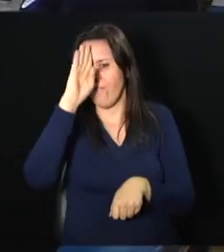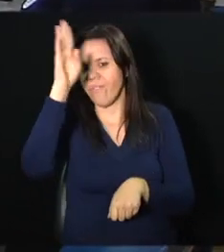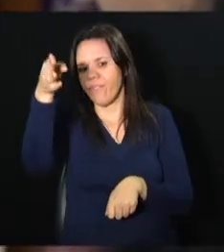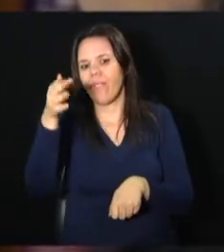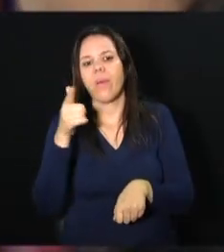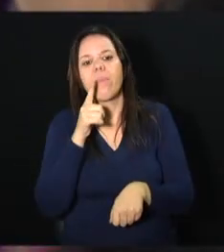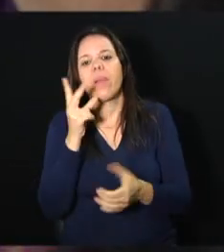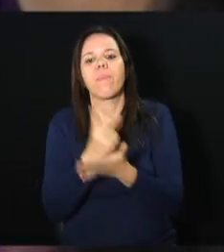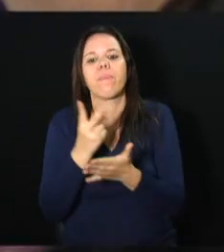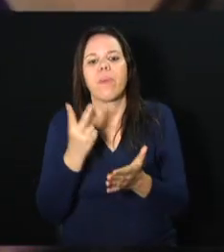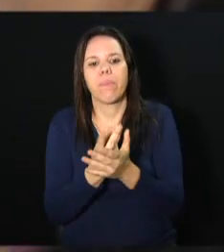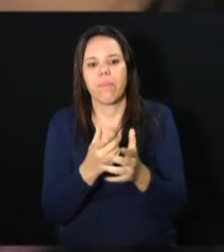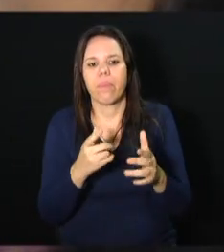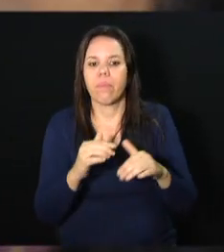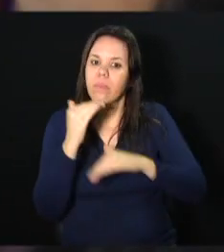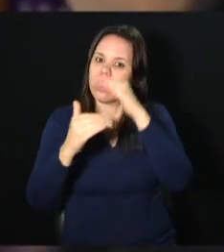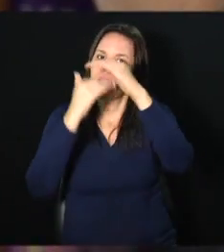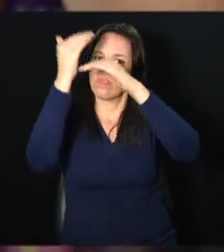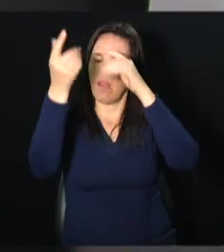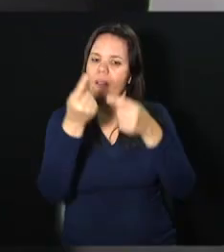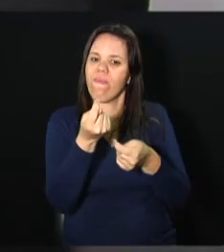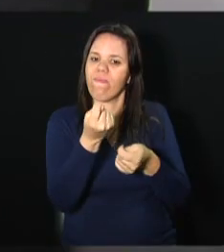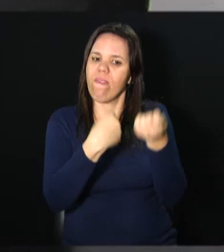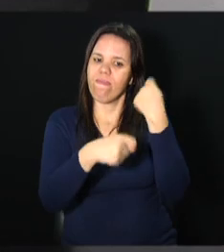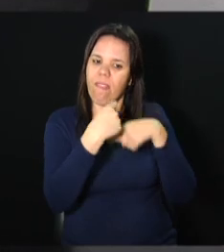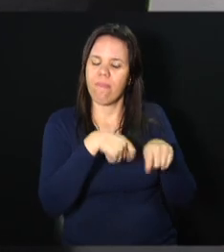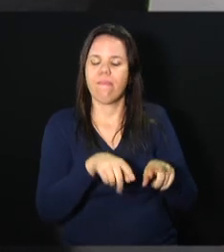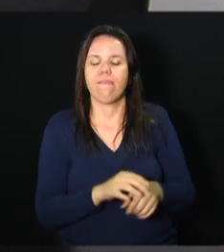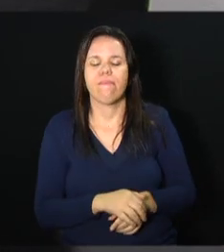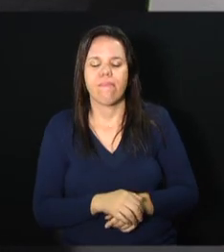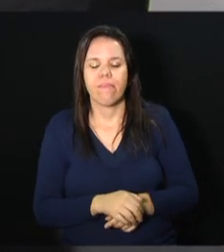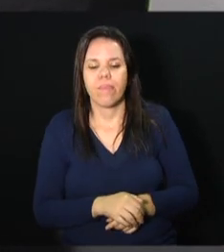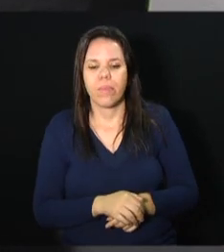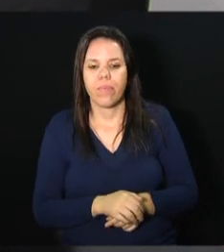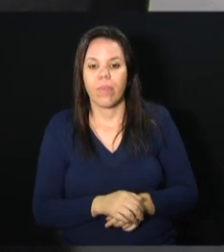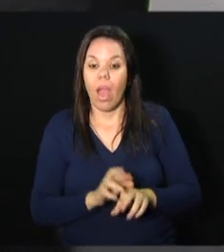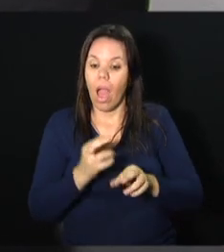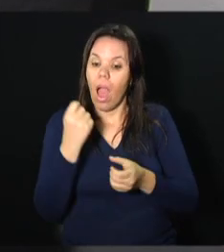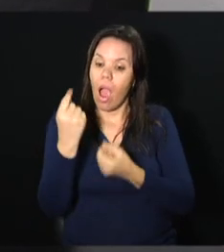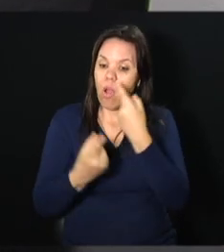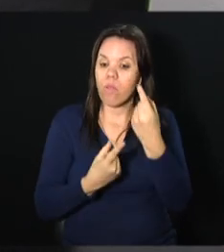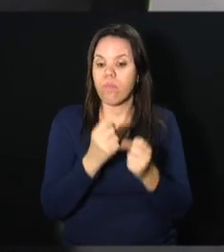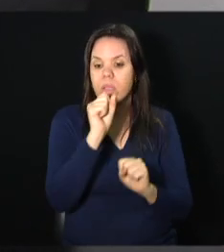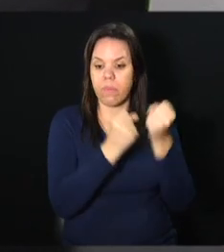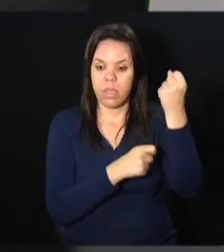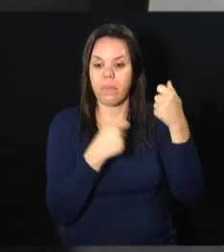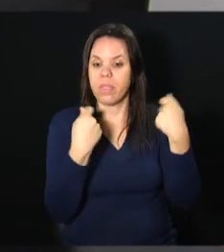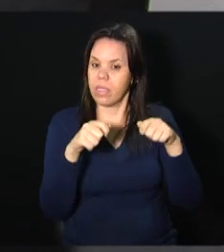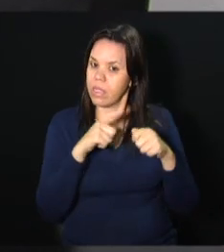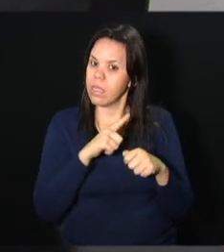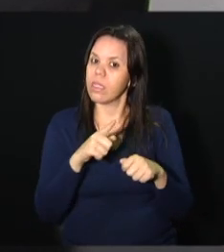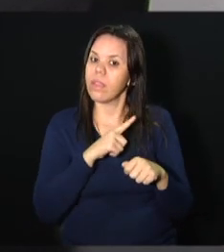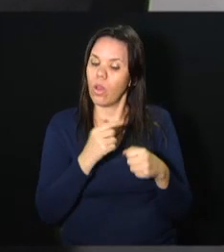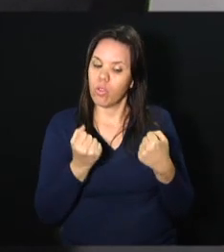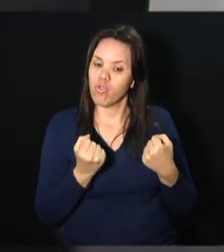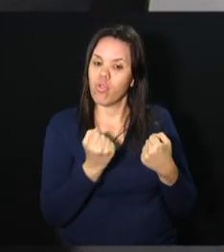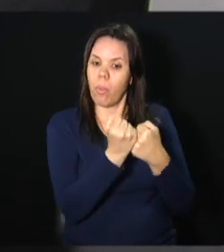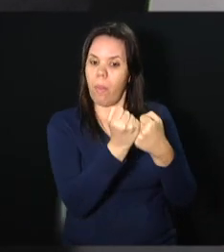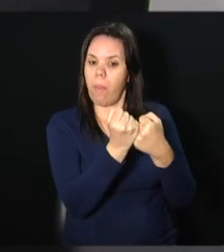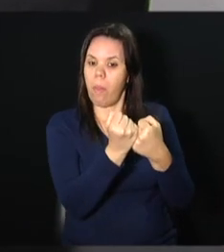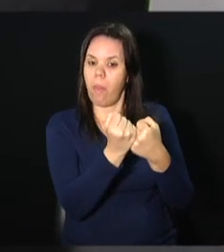manutenção e o crescimento do negócio. As empresas, elas têm que ter um tripé para